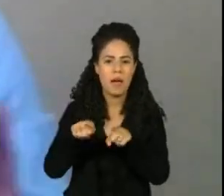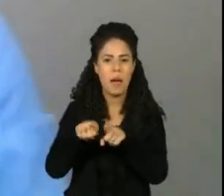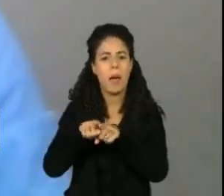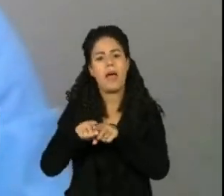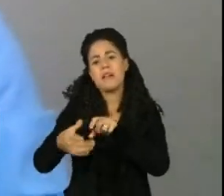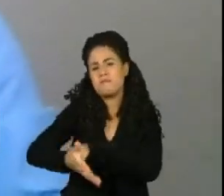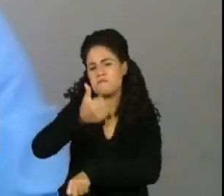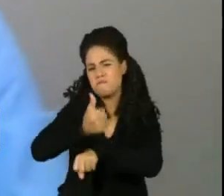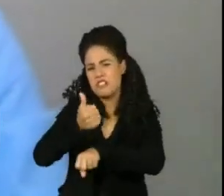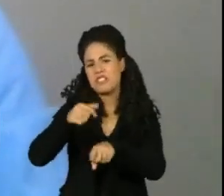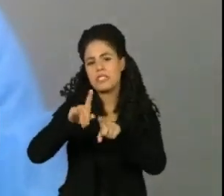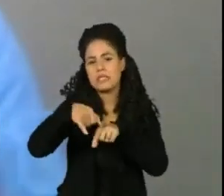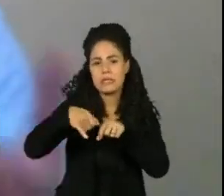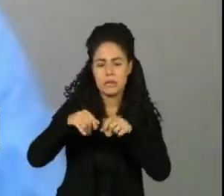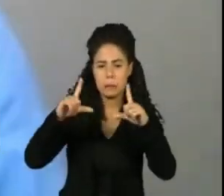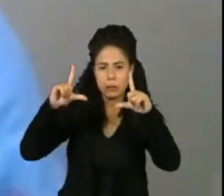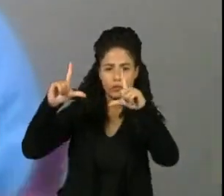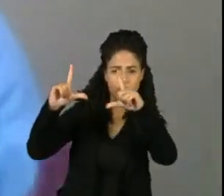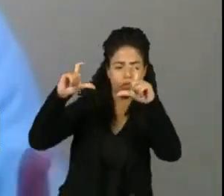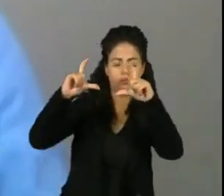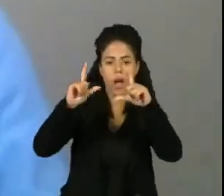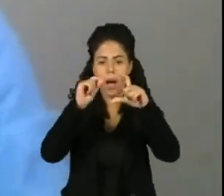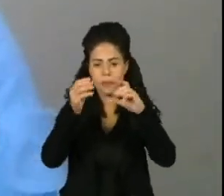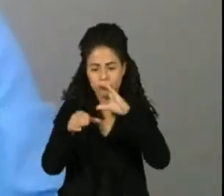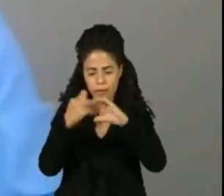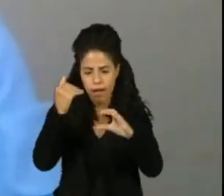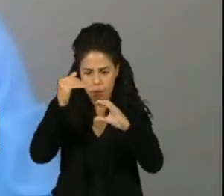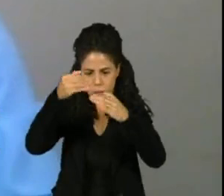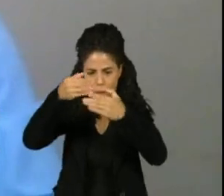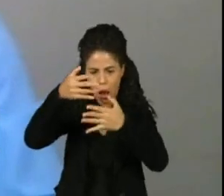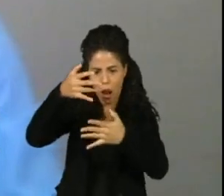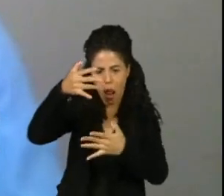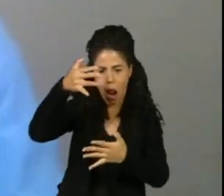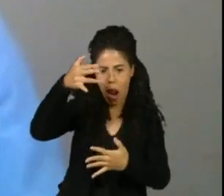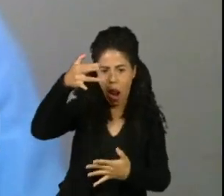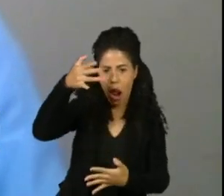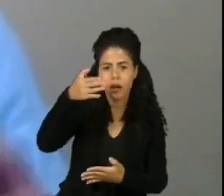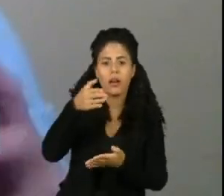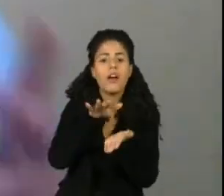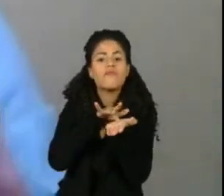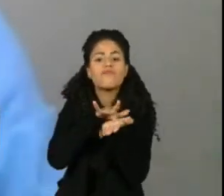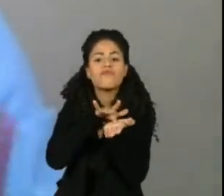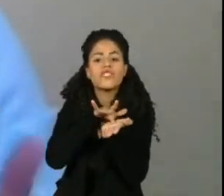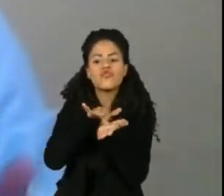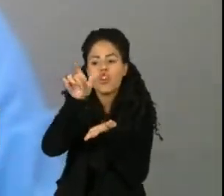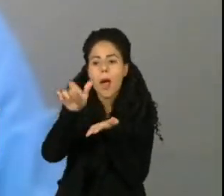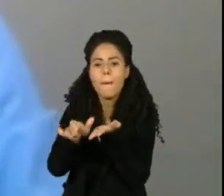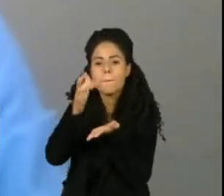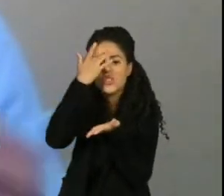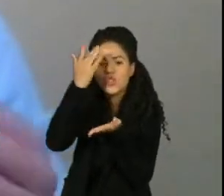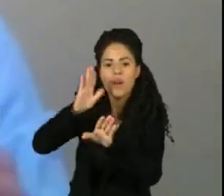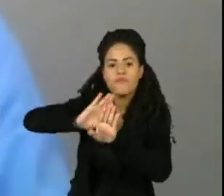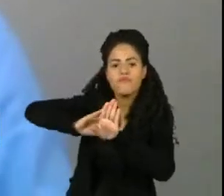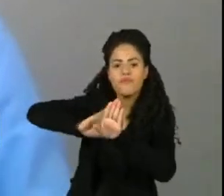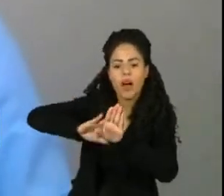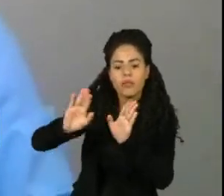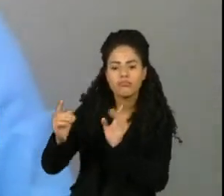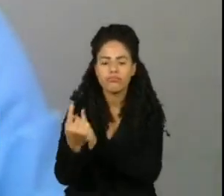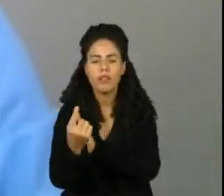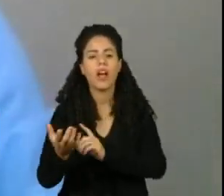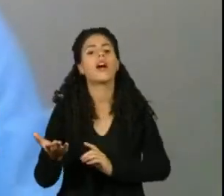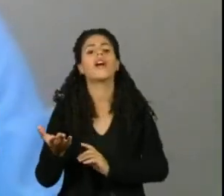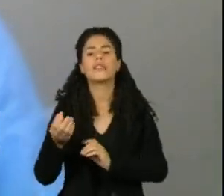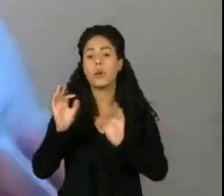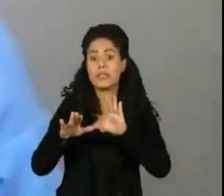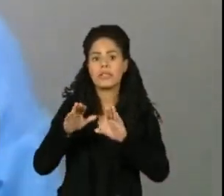golpe, a pessoa vai lá, captura a foto de algum familiar, algum amigo, e se finge se passar pela pessoa. Então, tem que tomar muito cuidado com isso, principalmente quando você